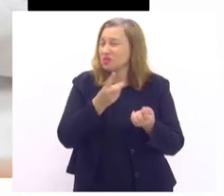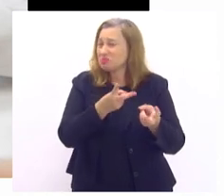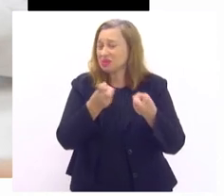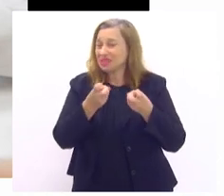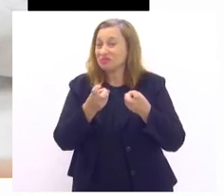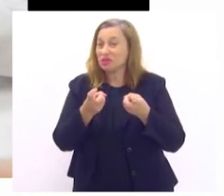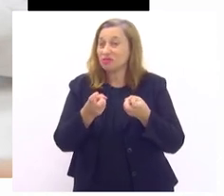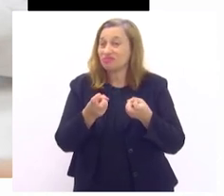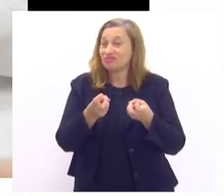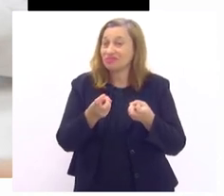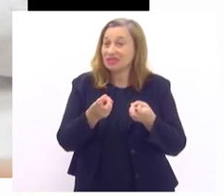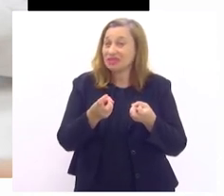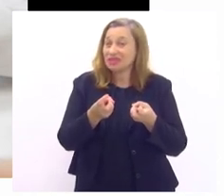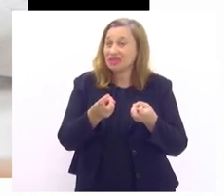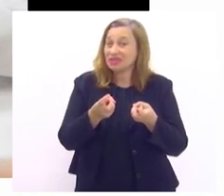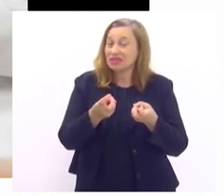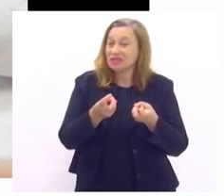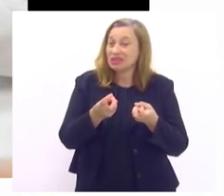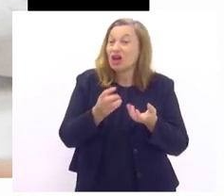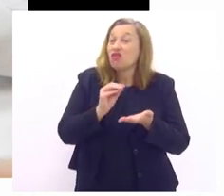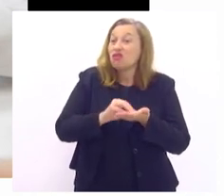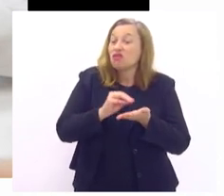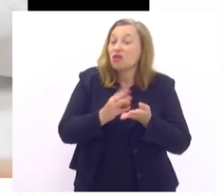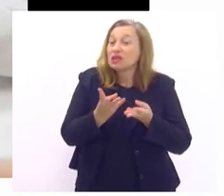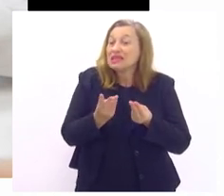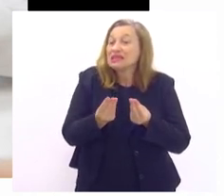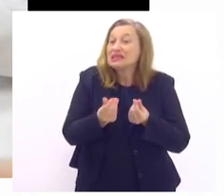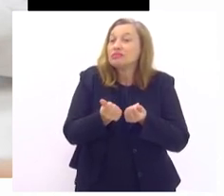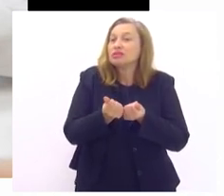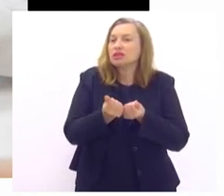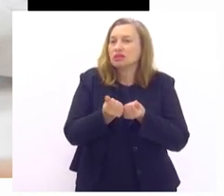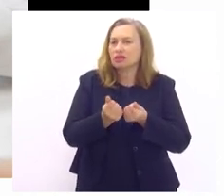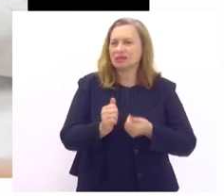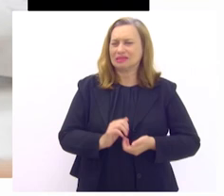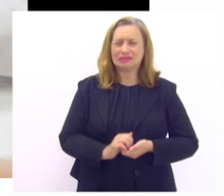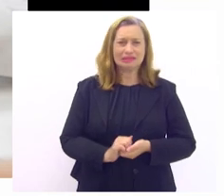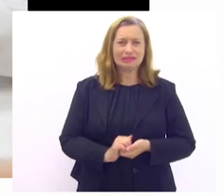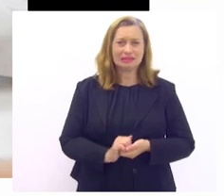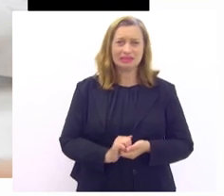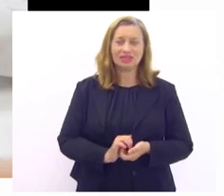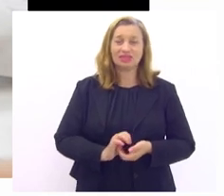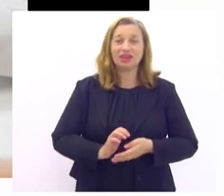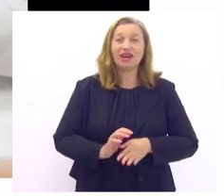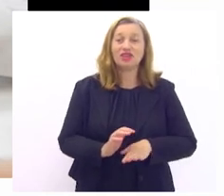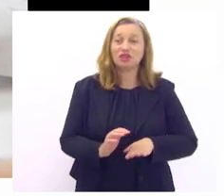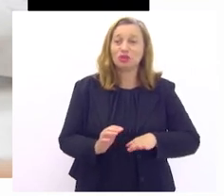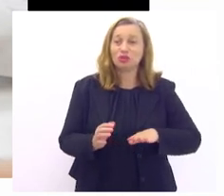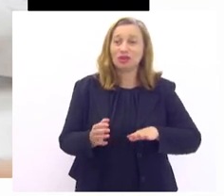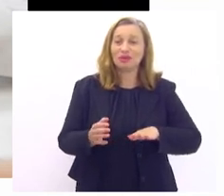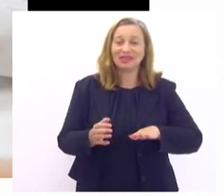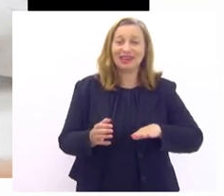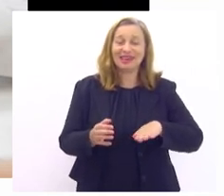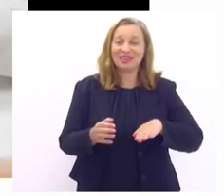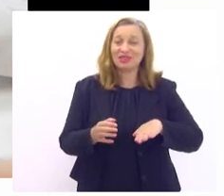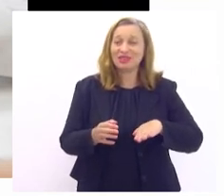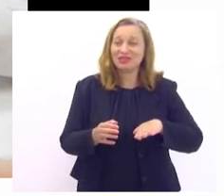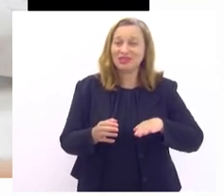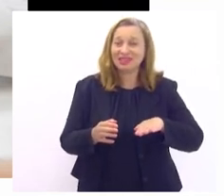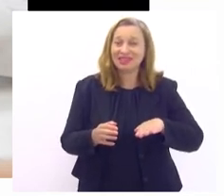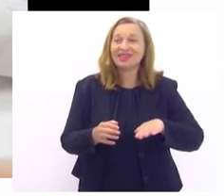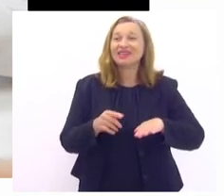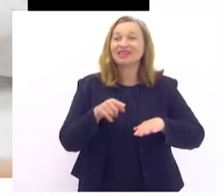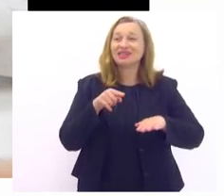que estava queimando por falta de sensibilidade né o mal perfurante